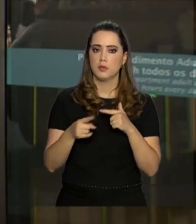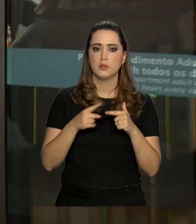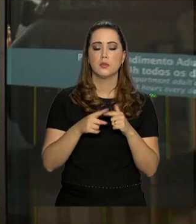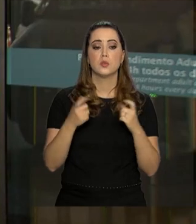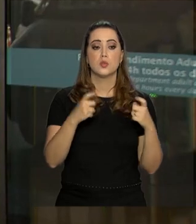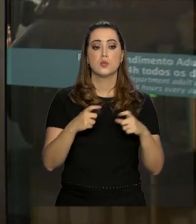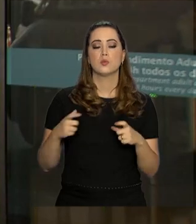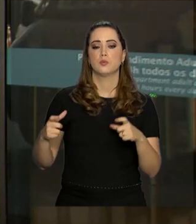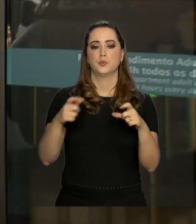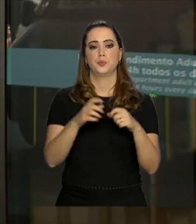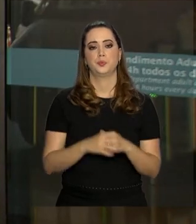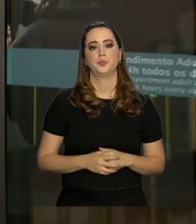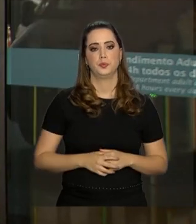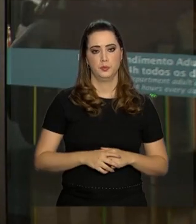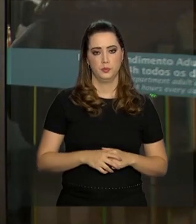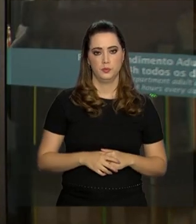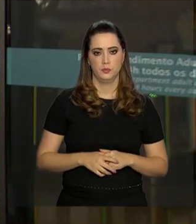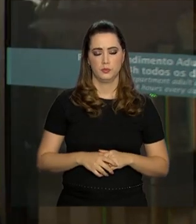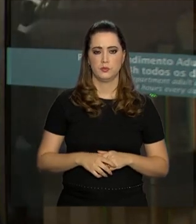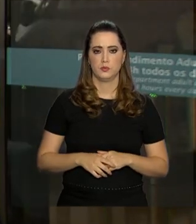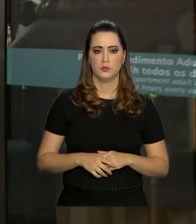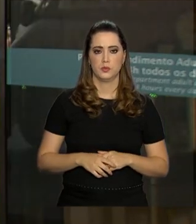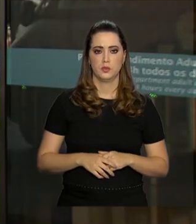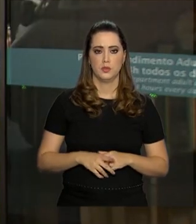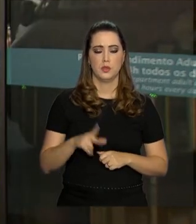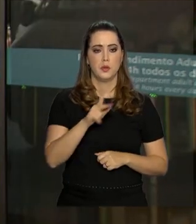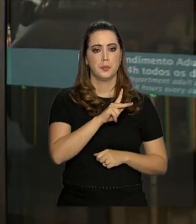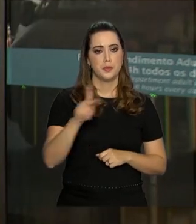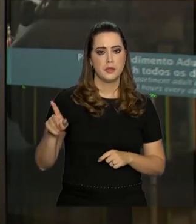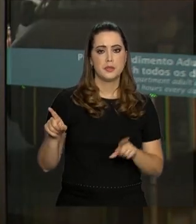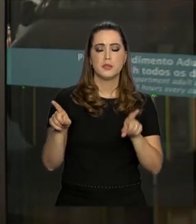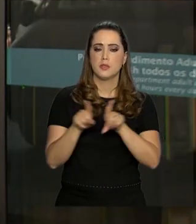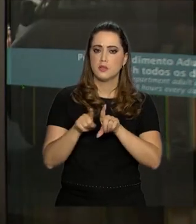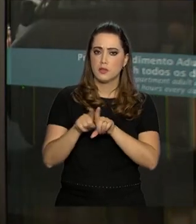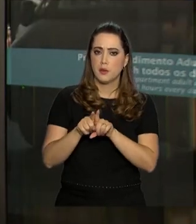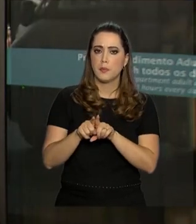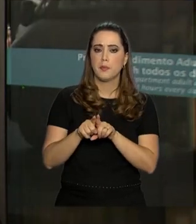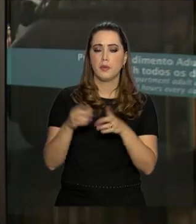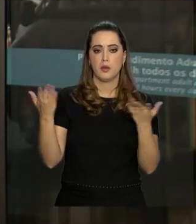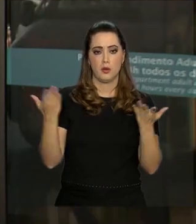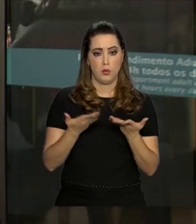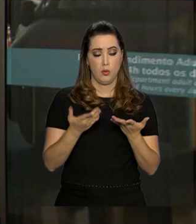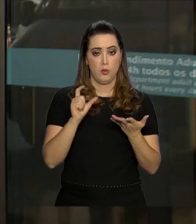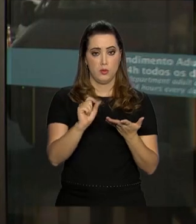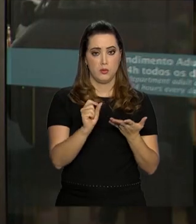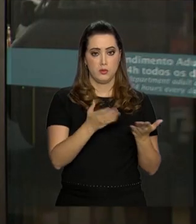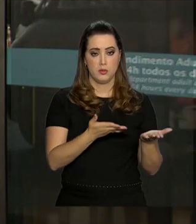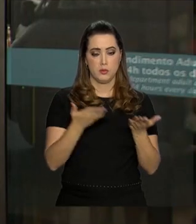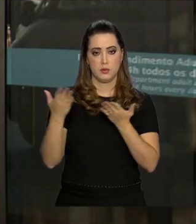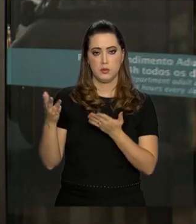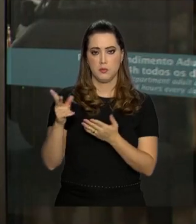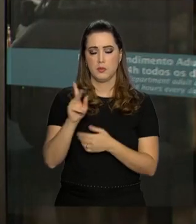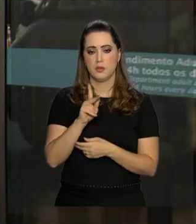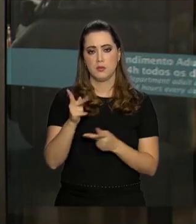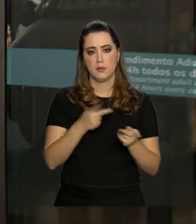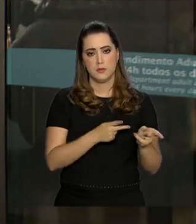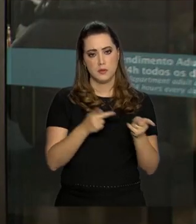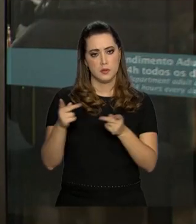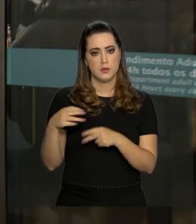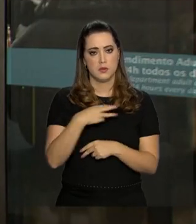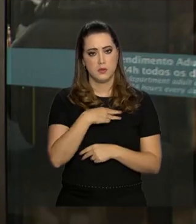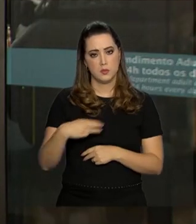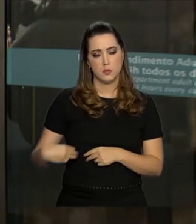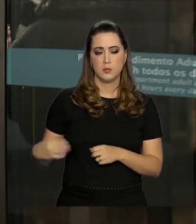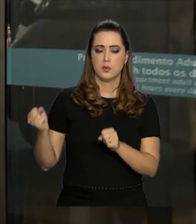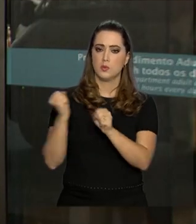instalações O presidente também está recebendo, neste momento, a visita do ministro da